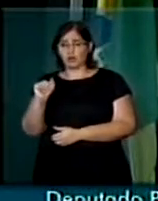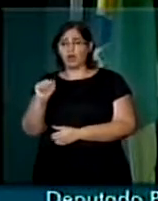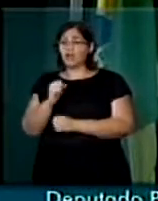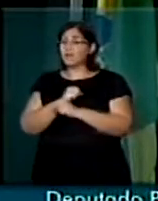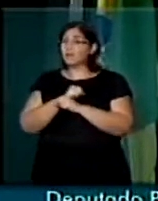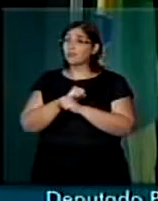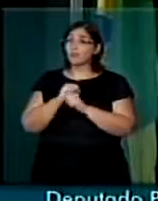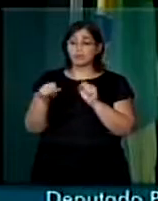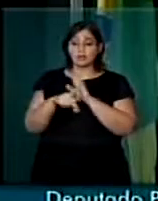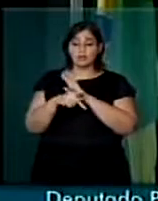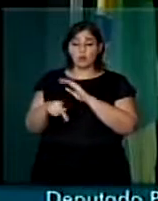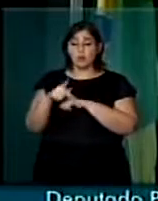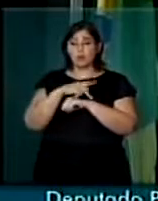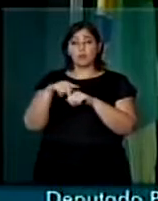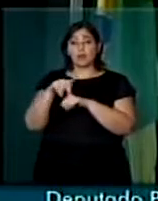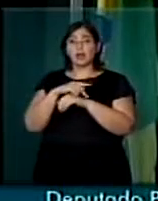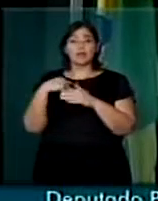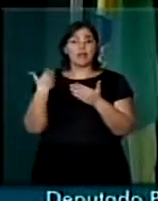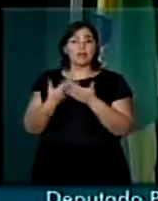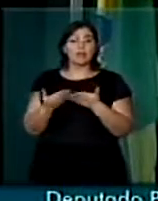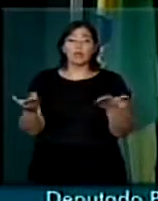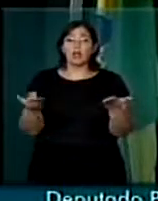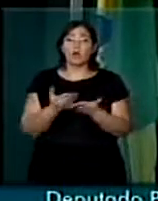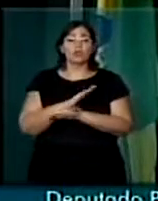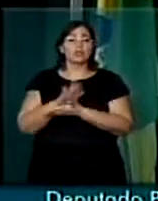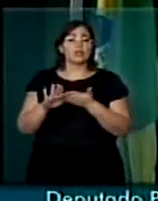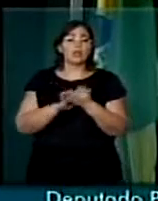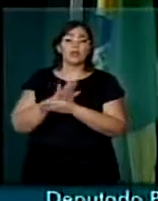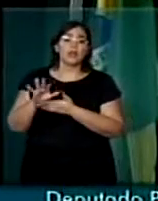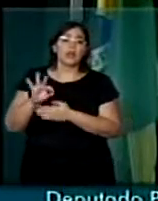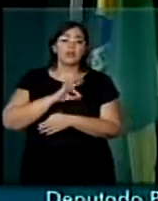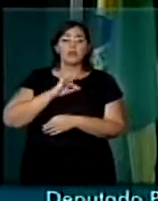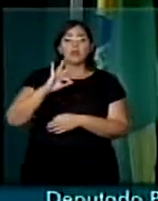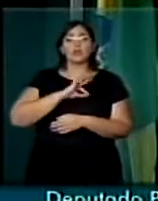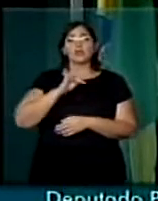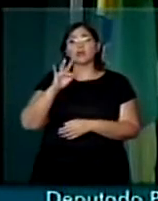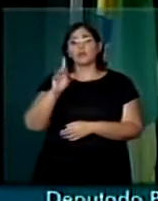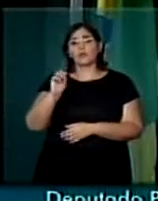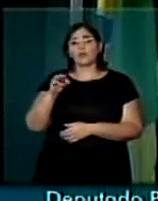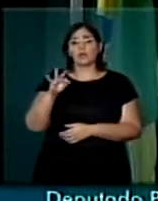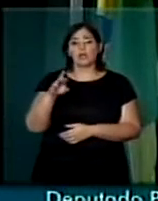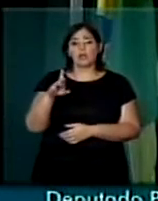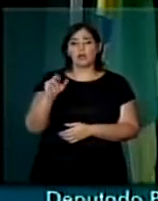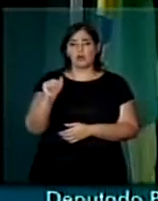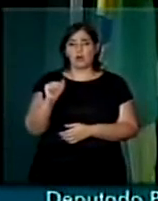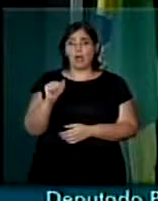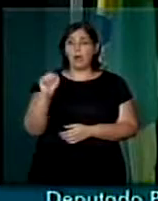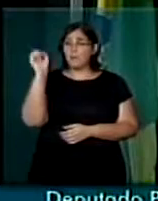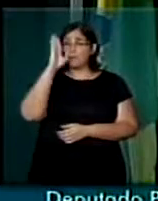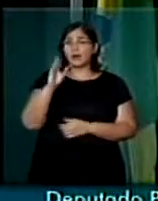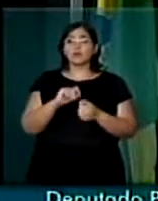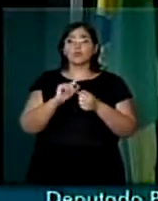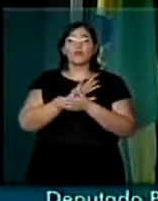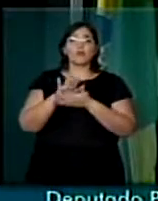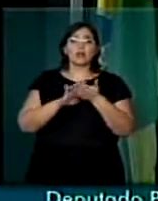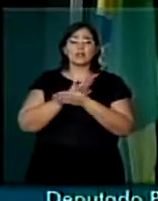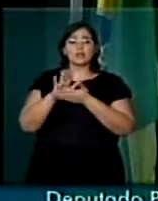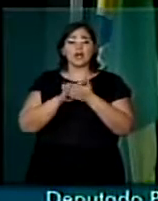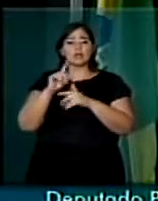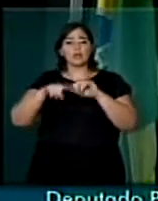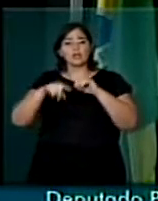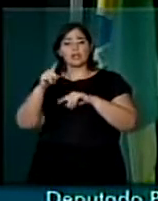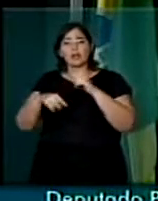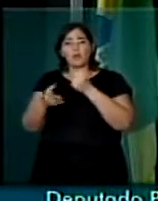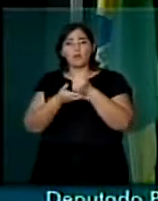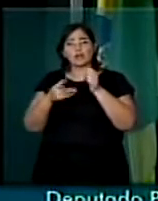possível que esse país até hoje não tenha tido um policiamento de fronteira. O Brasil não produz matéria-prima da droga, da